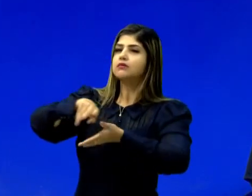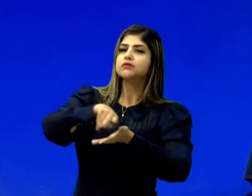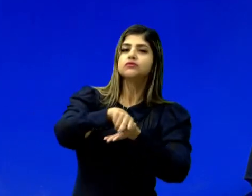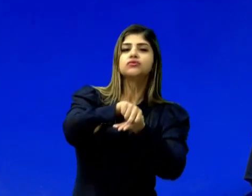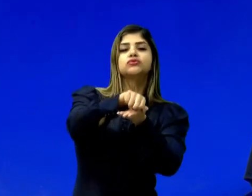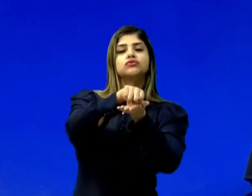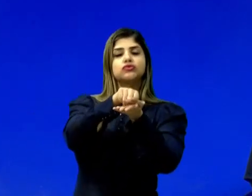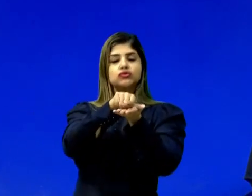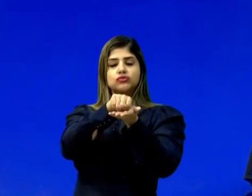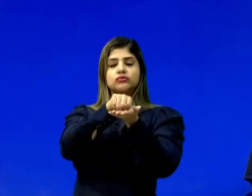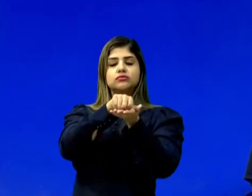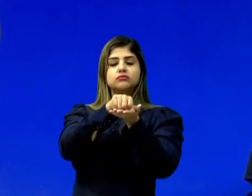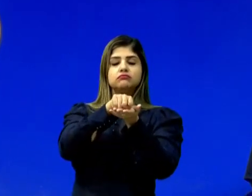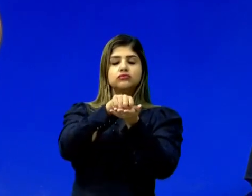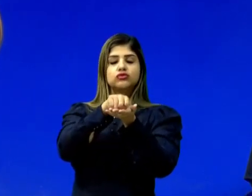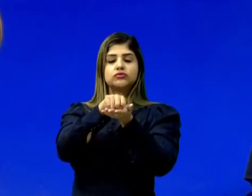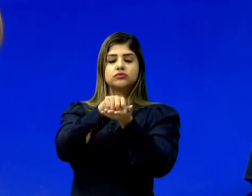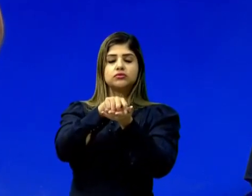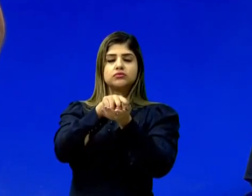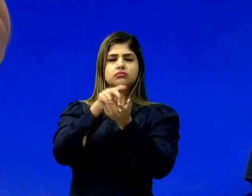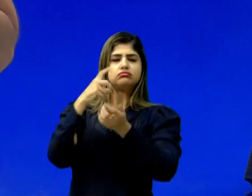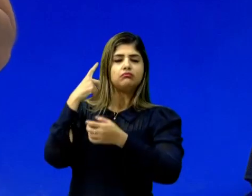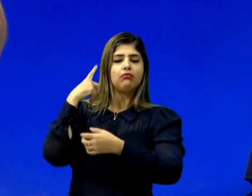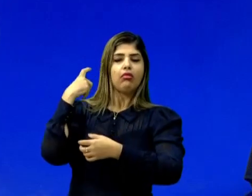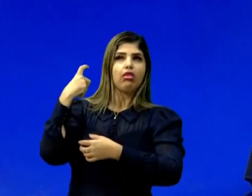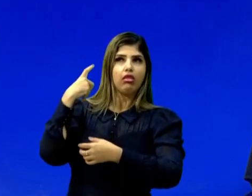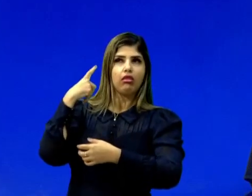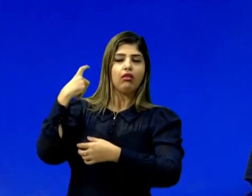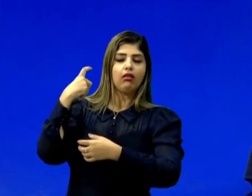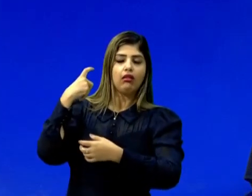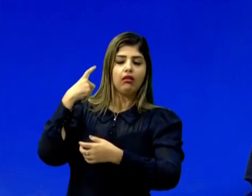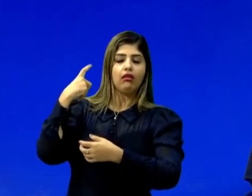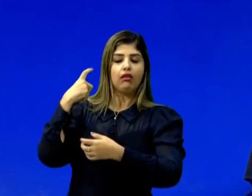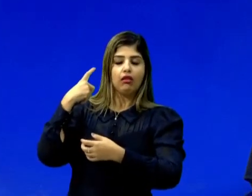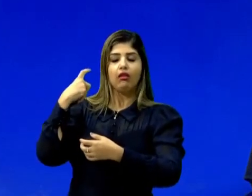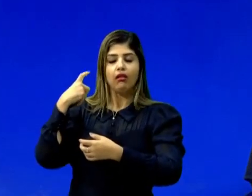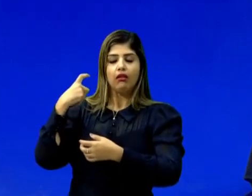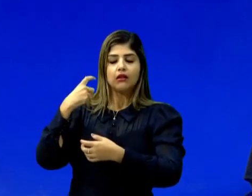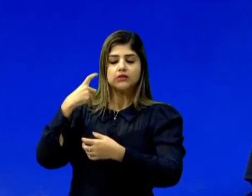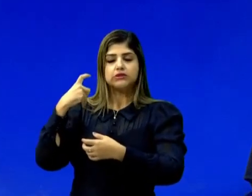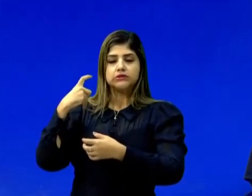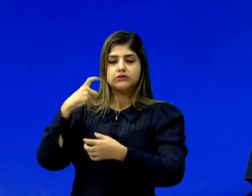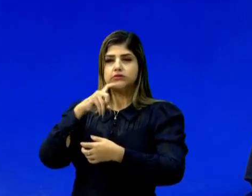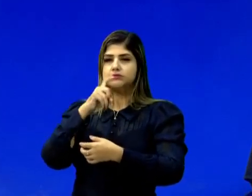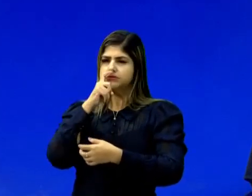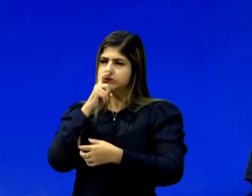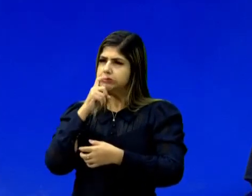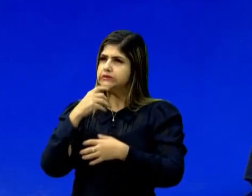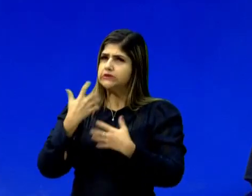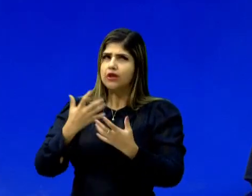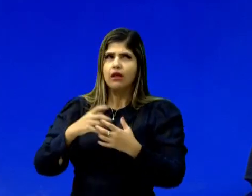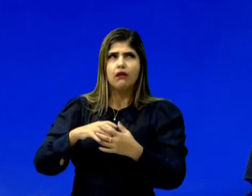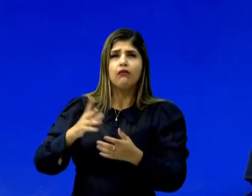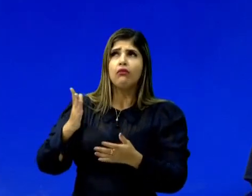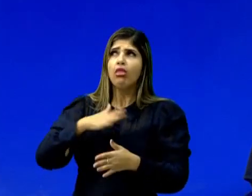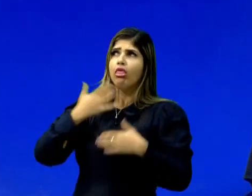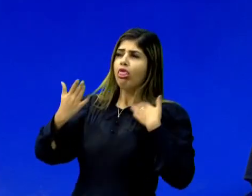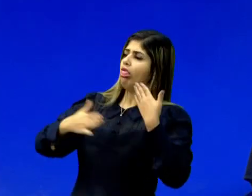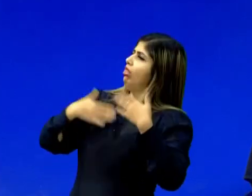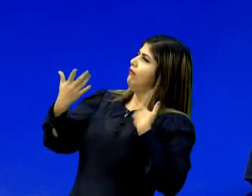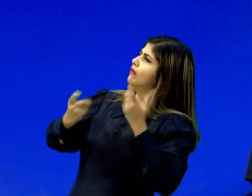De repente, a Ana Maria ouviu outro barulhinho. O que é isso,